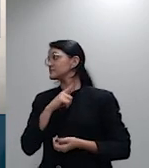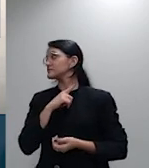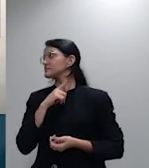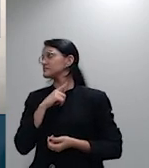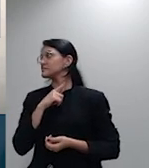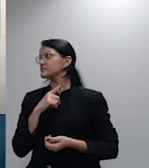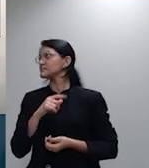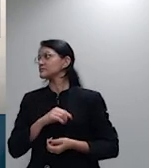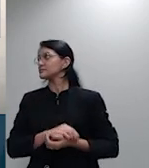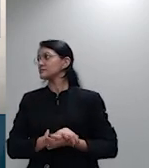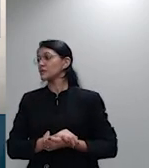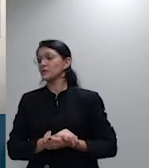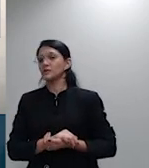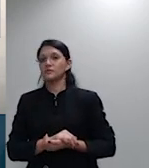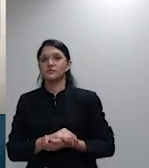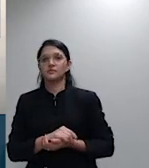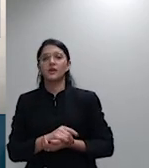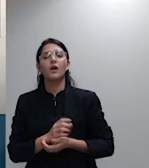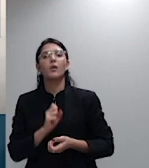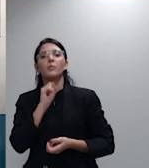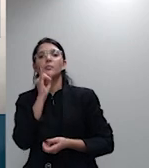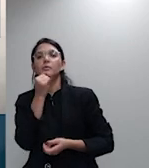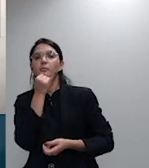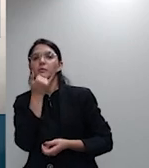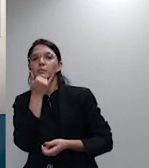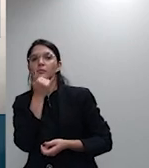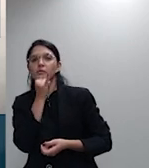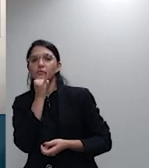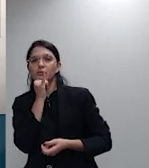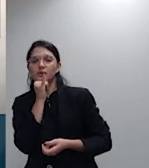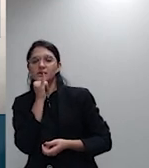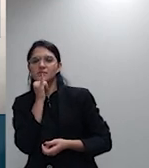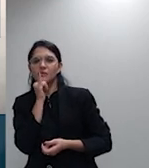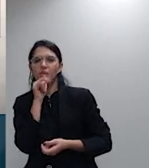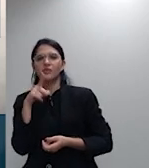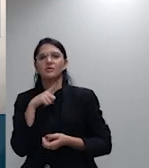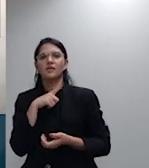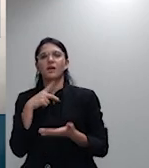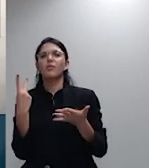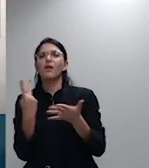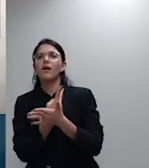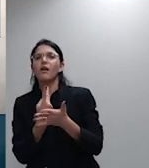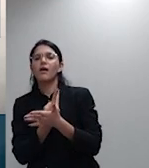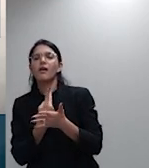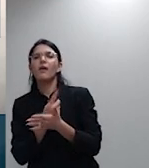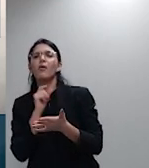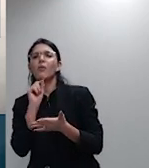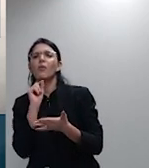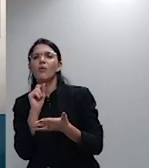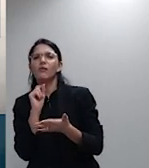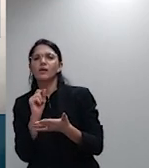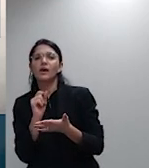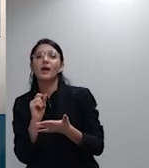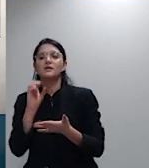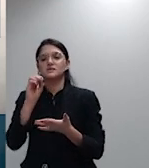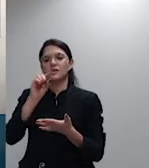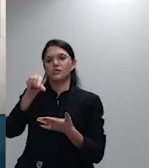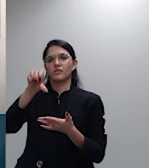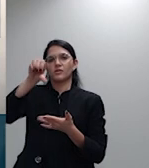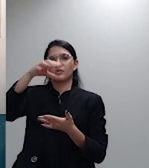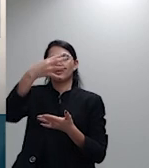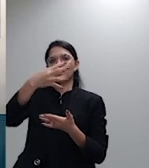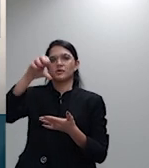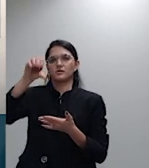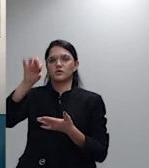excelências o beneficiário de 24 anos sofreu um reajuste de 0,49% o de 29 anos 3